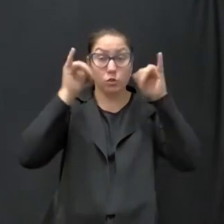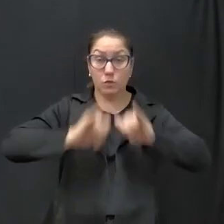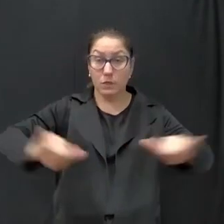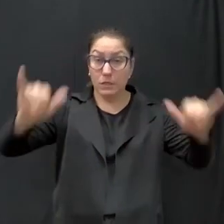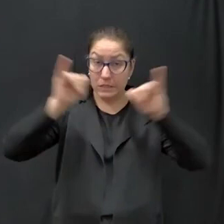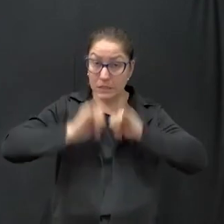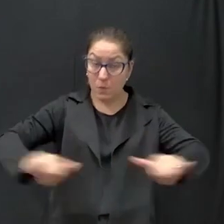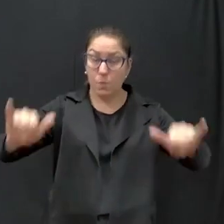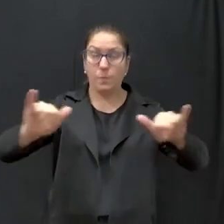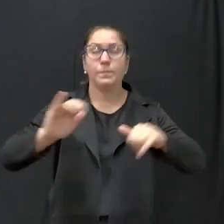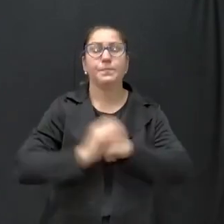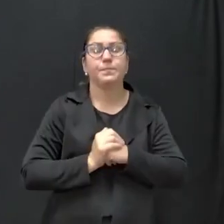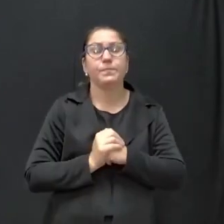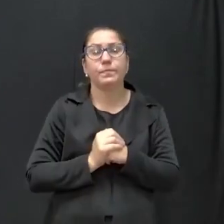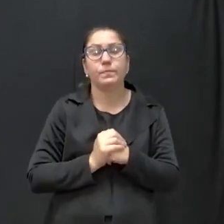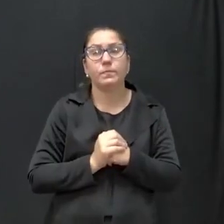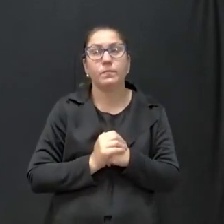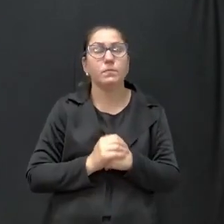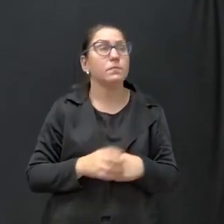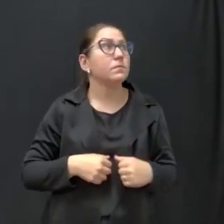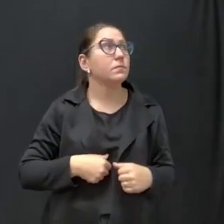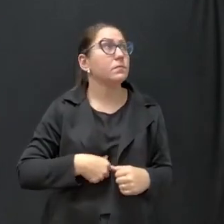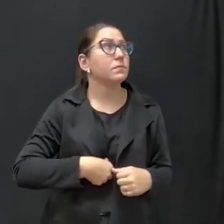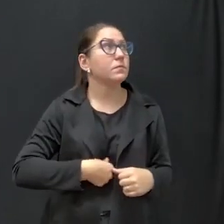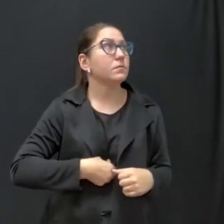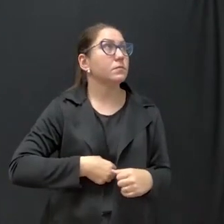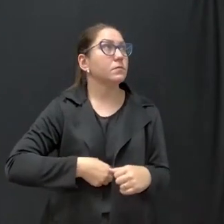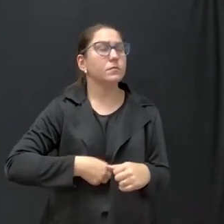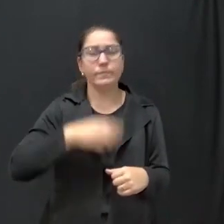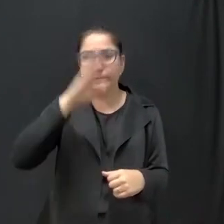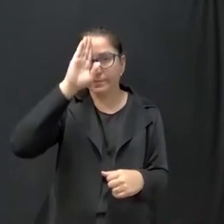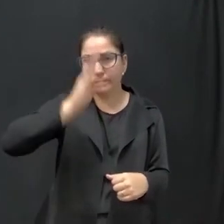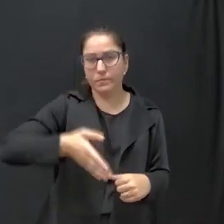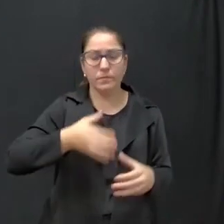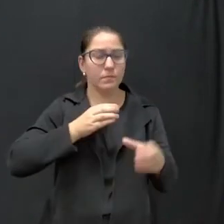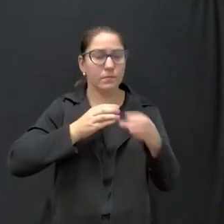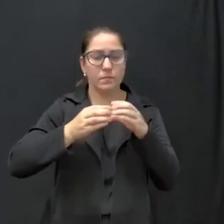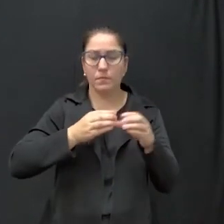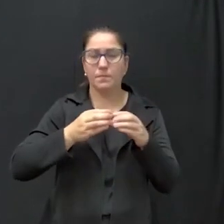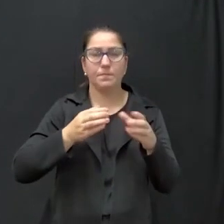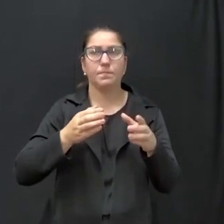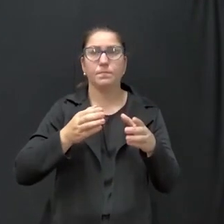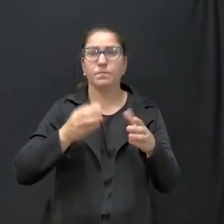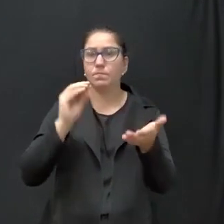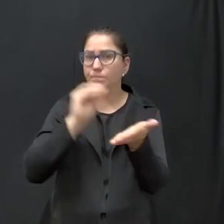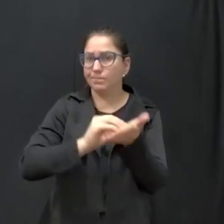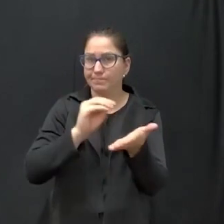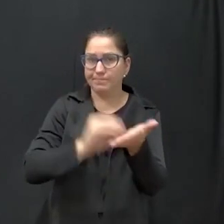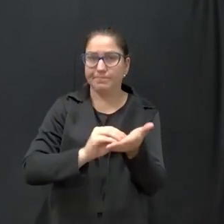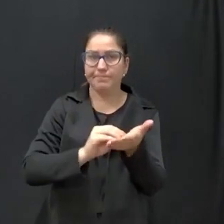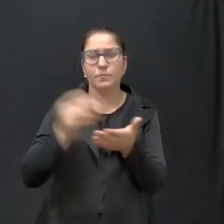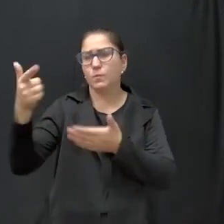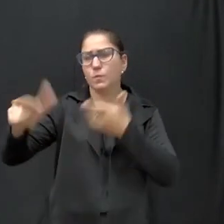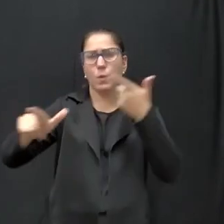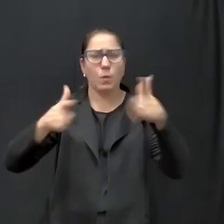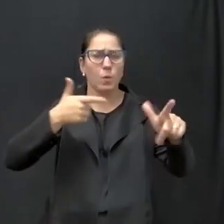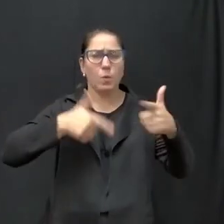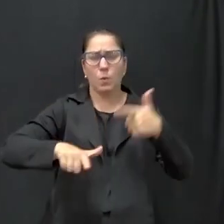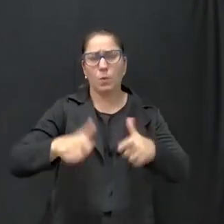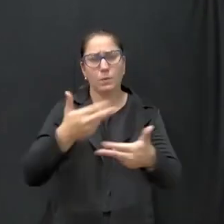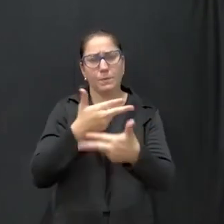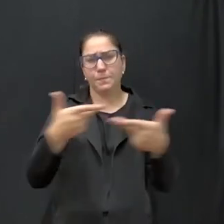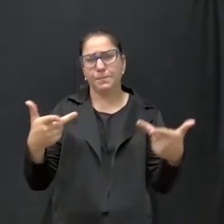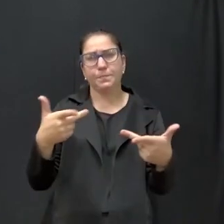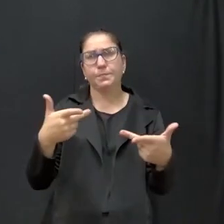publicidade, aliás, principalmente em concurso, tem que dar publicidade, e alguns outros fatores que eu vou